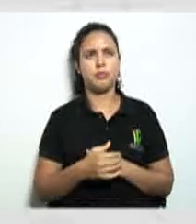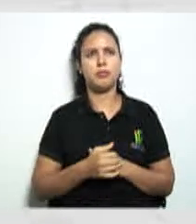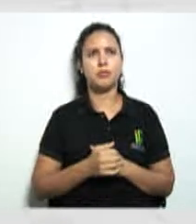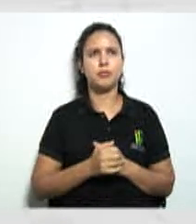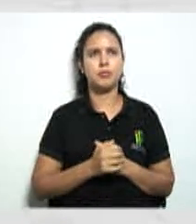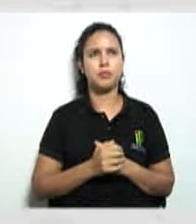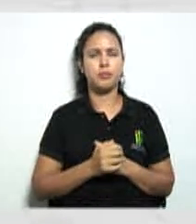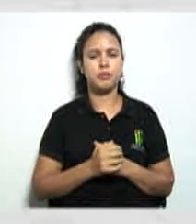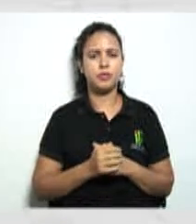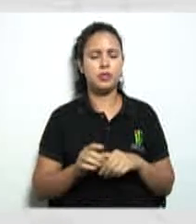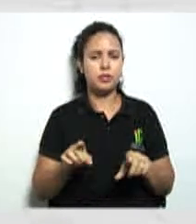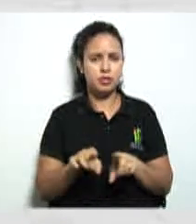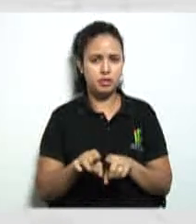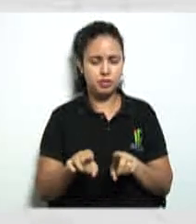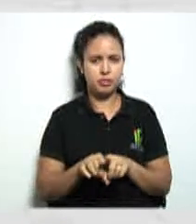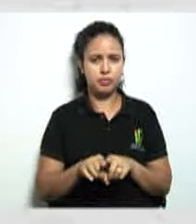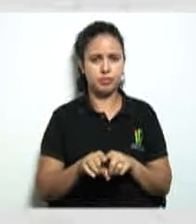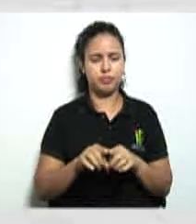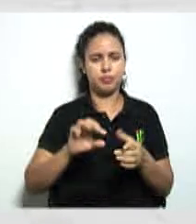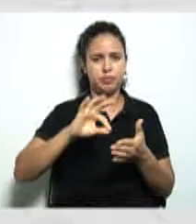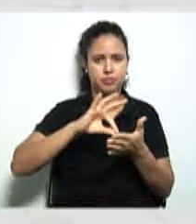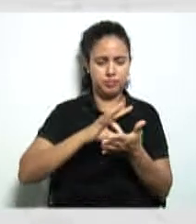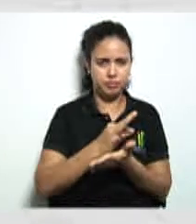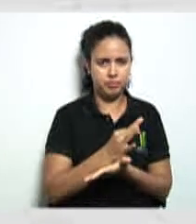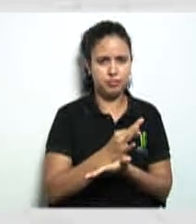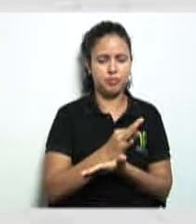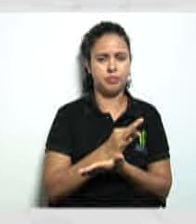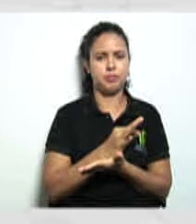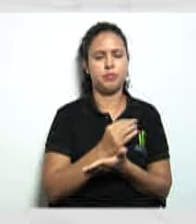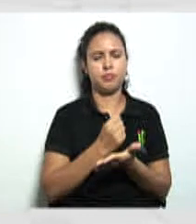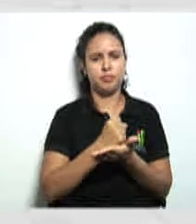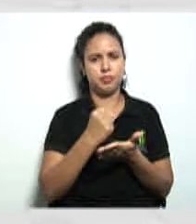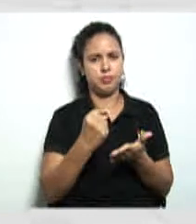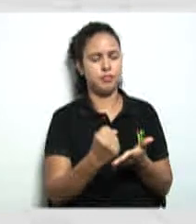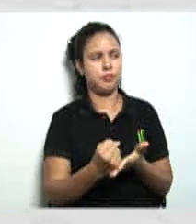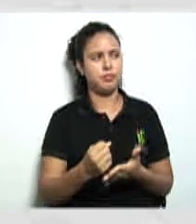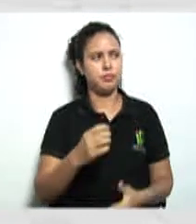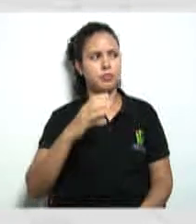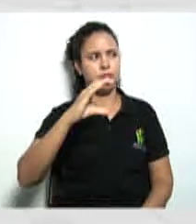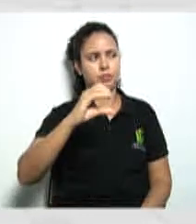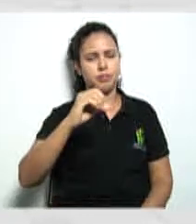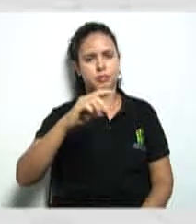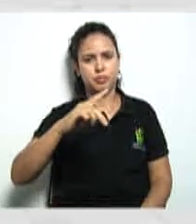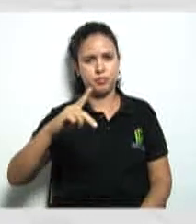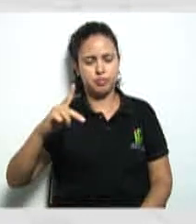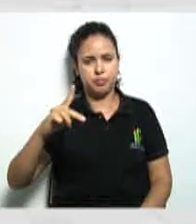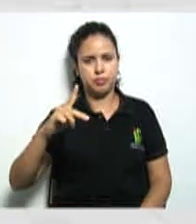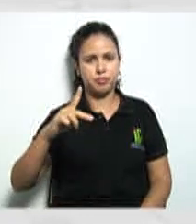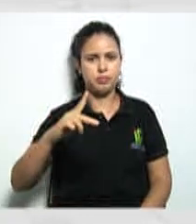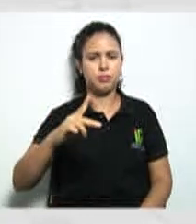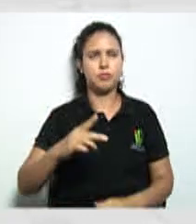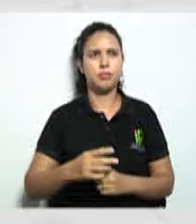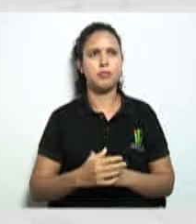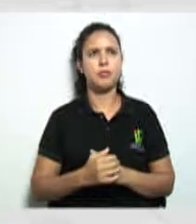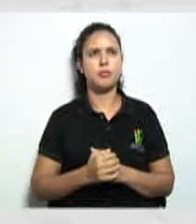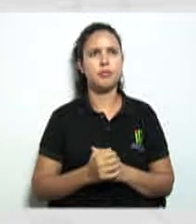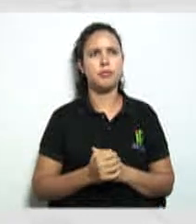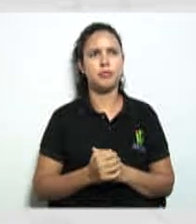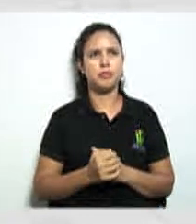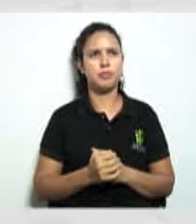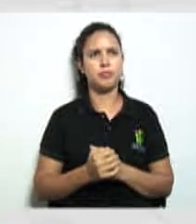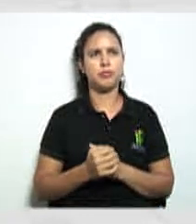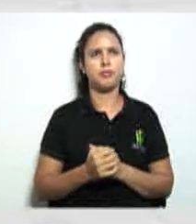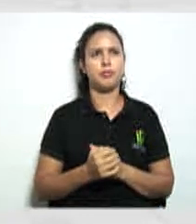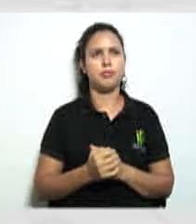também tem que ter a ficha cadastral da cooperativa que é pertinente ao preenchimento dos formulários de cadastro nacional de empresas